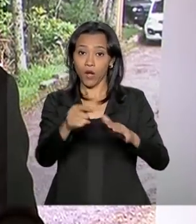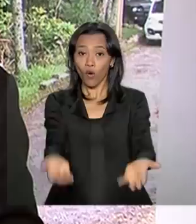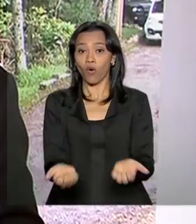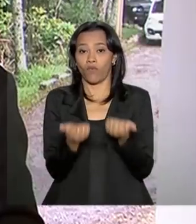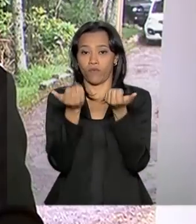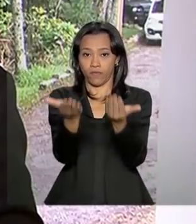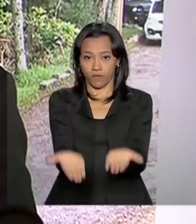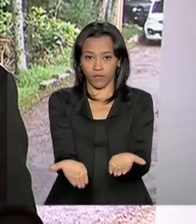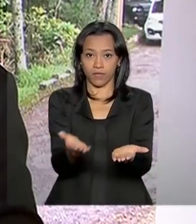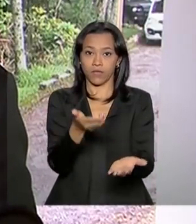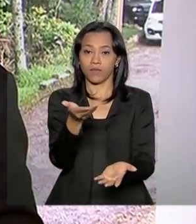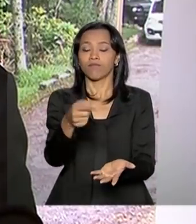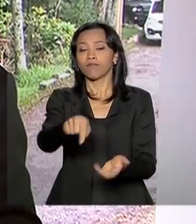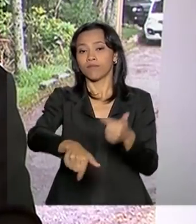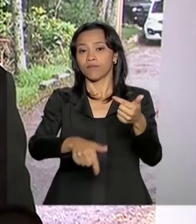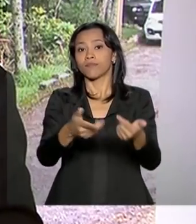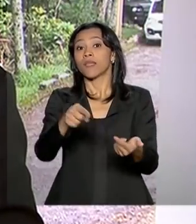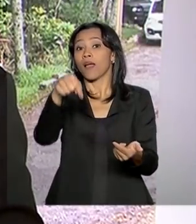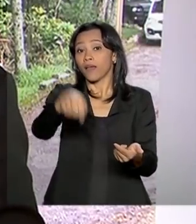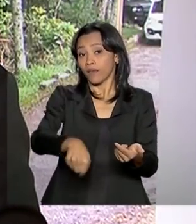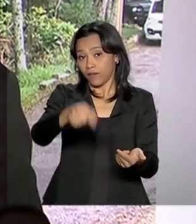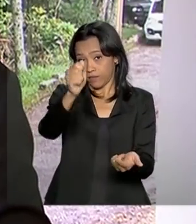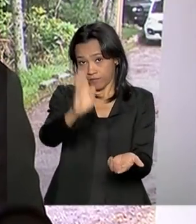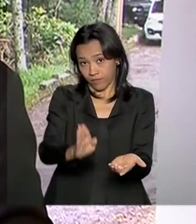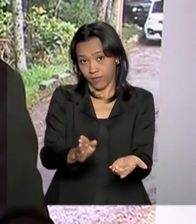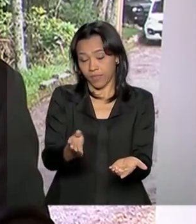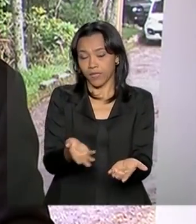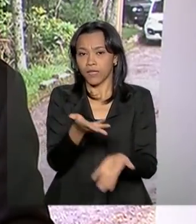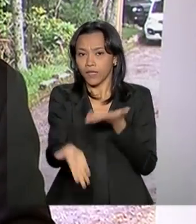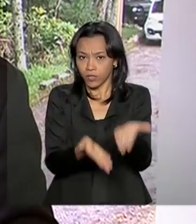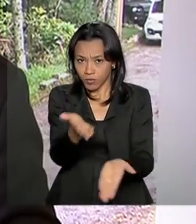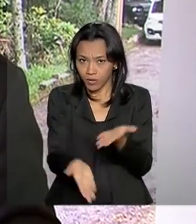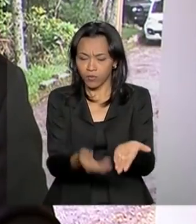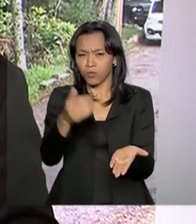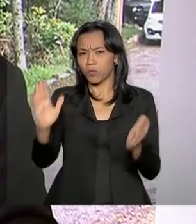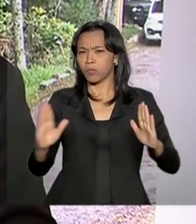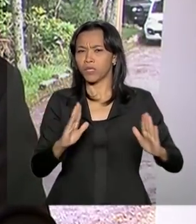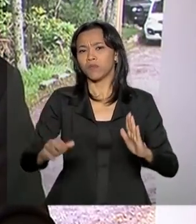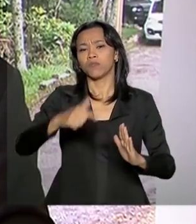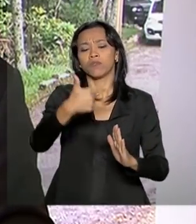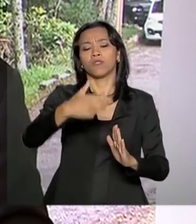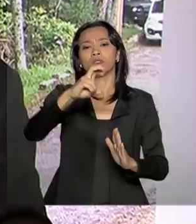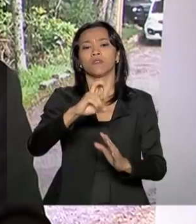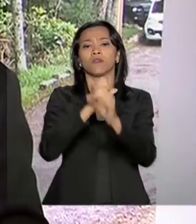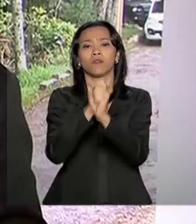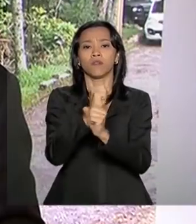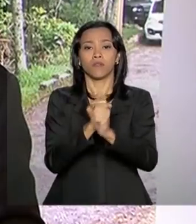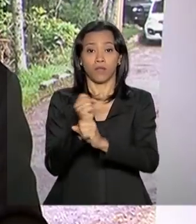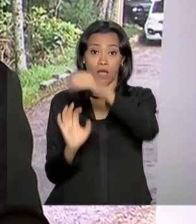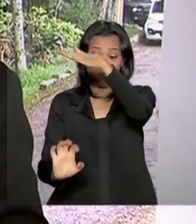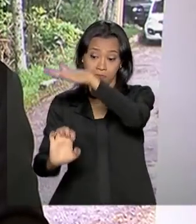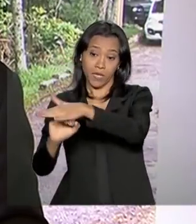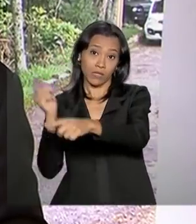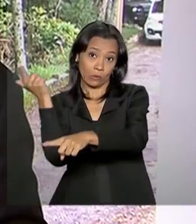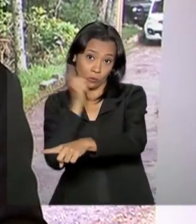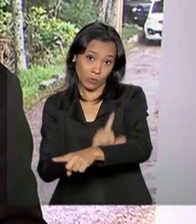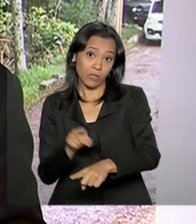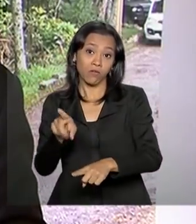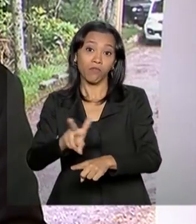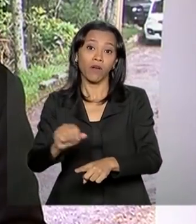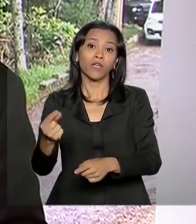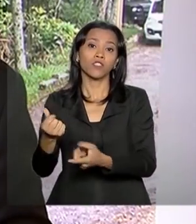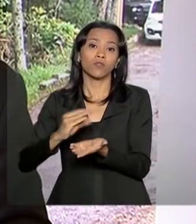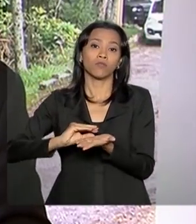do Itatiaia. Essa concessão vai ter a duração de 25 anos e a empresa que venceu a concorrência vai investir 17